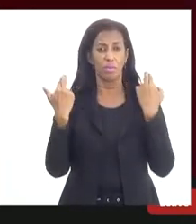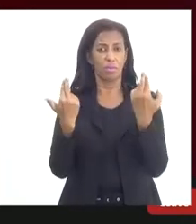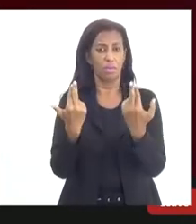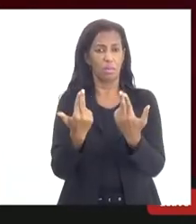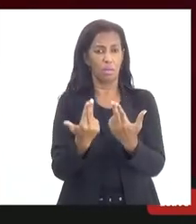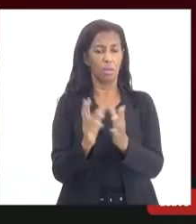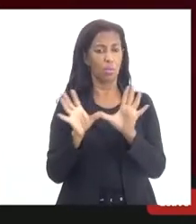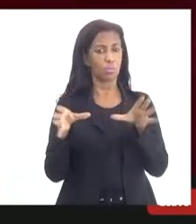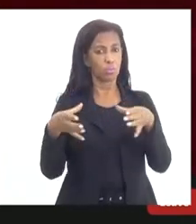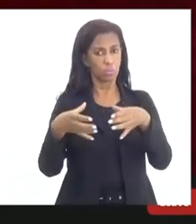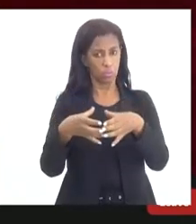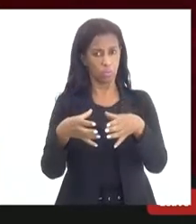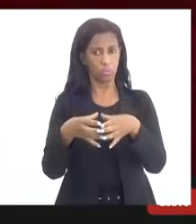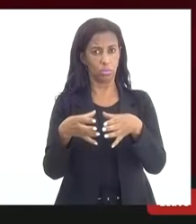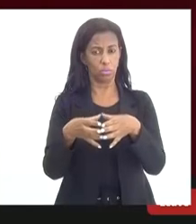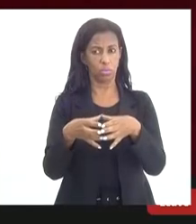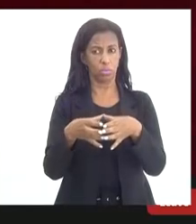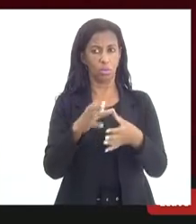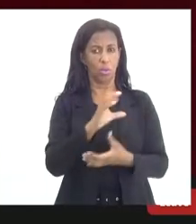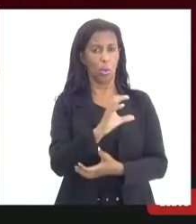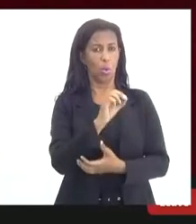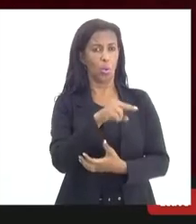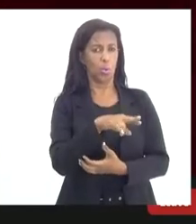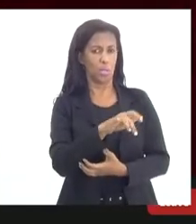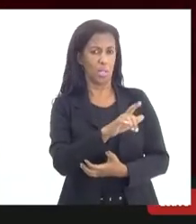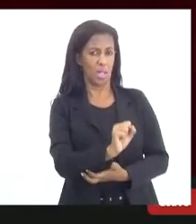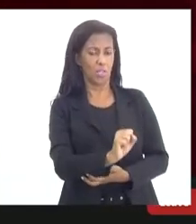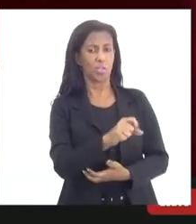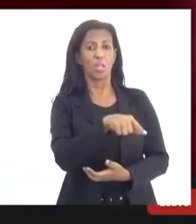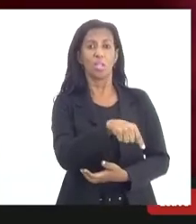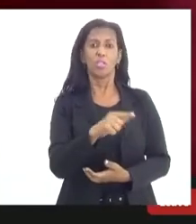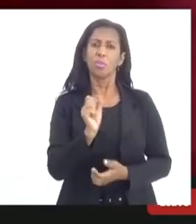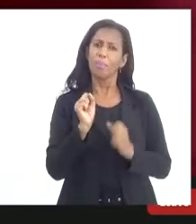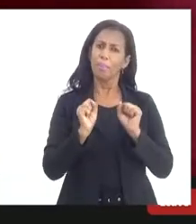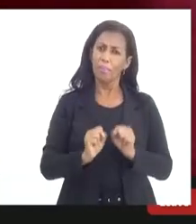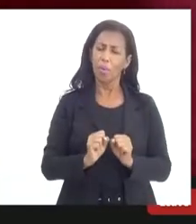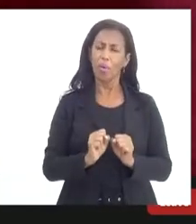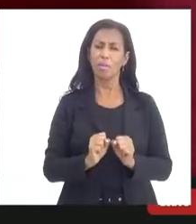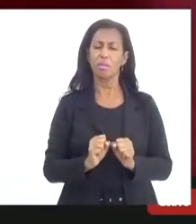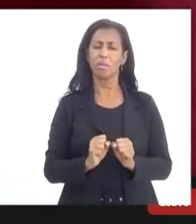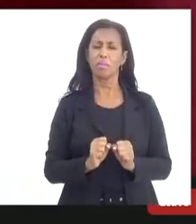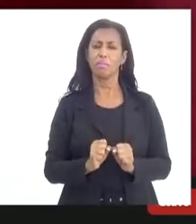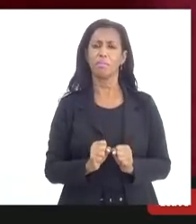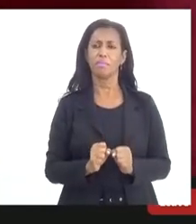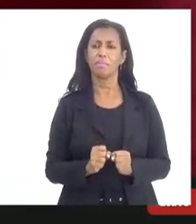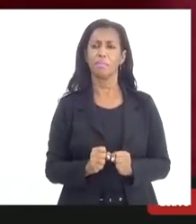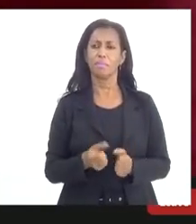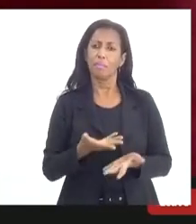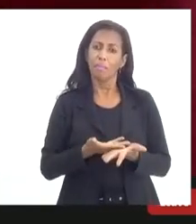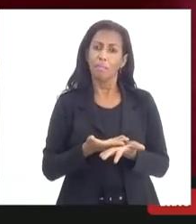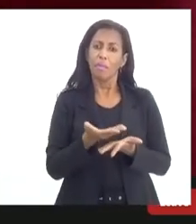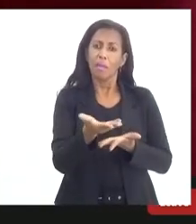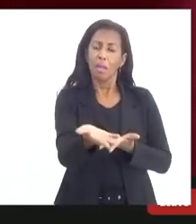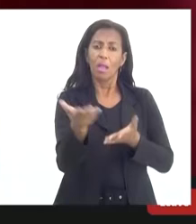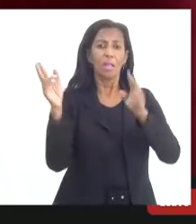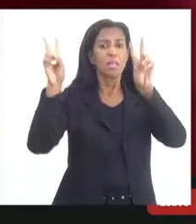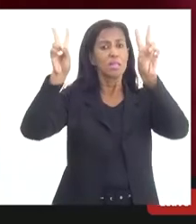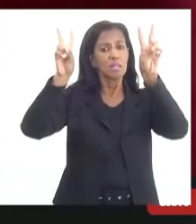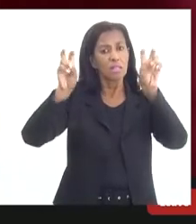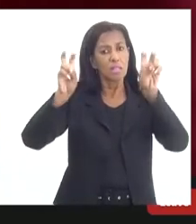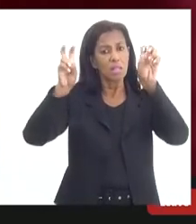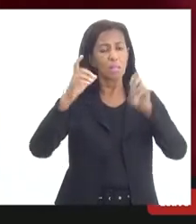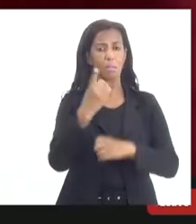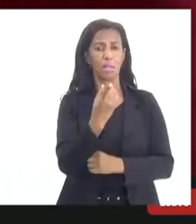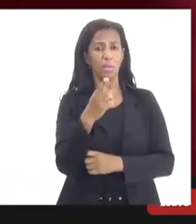do conselho do conselho do COSEMES que a gente possa levar né esse tema e a doutora